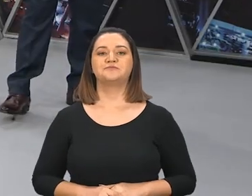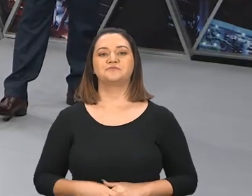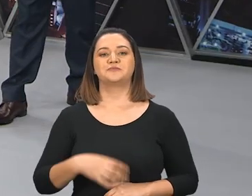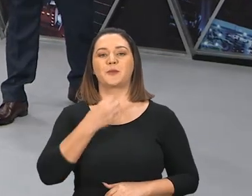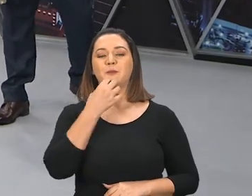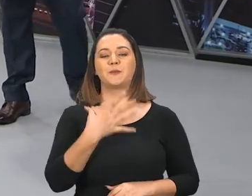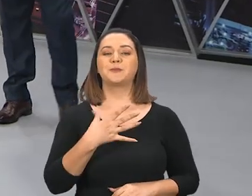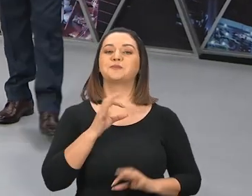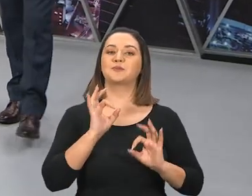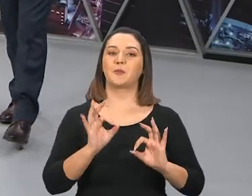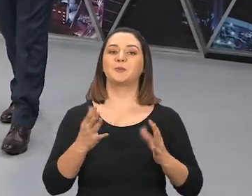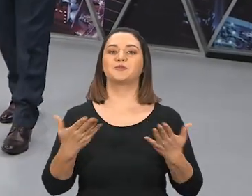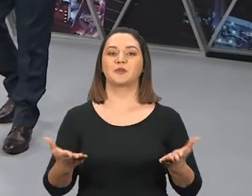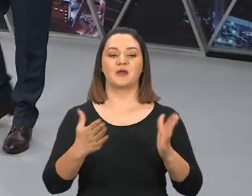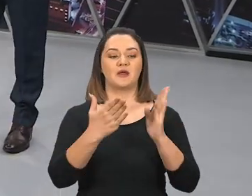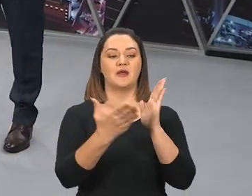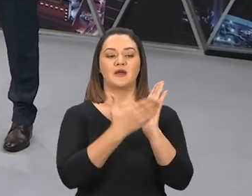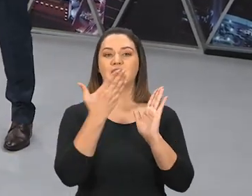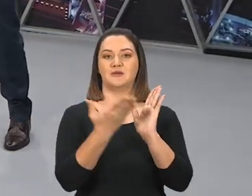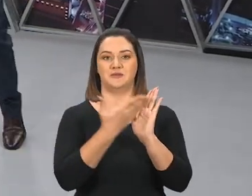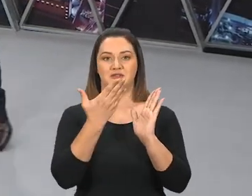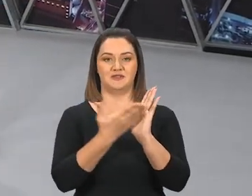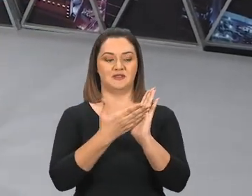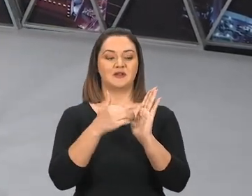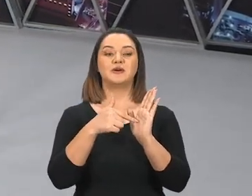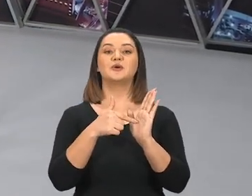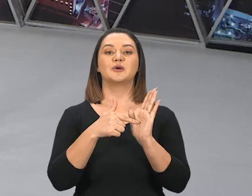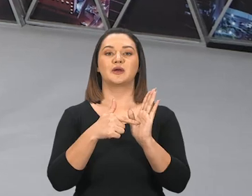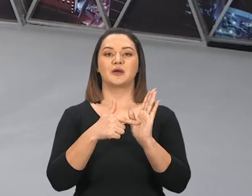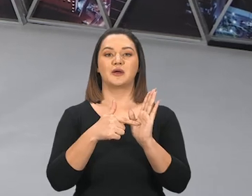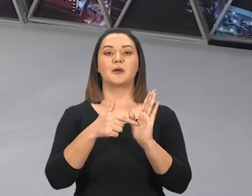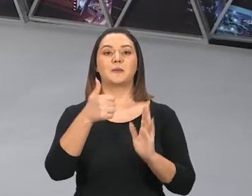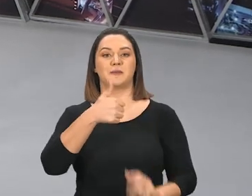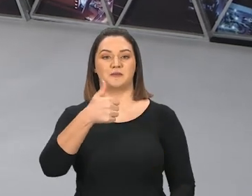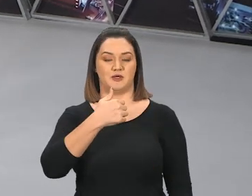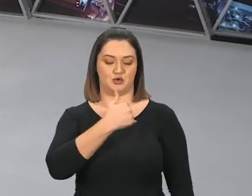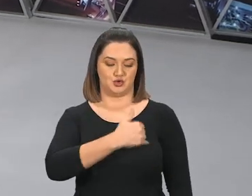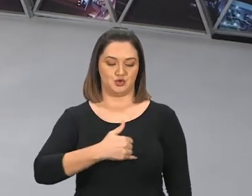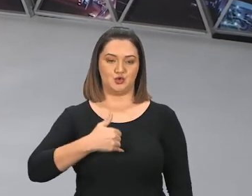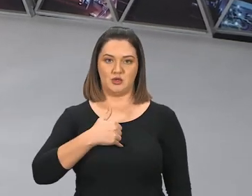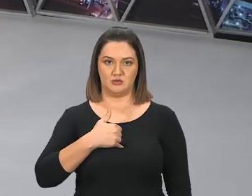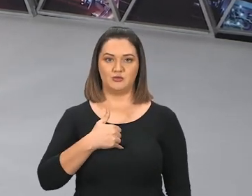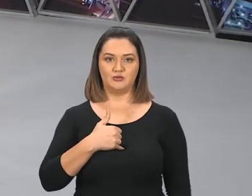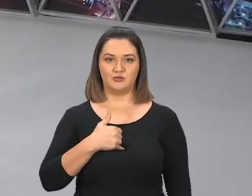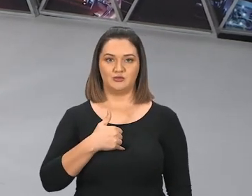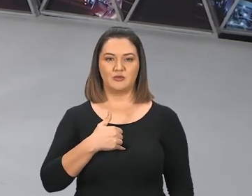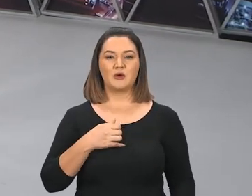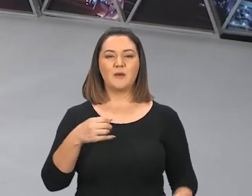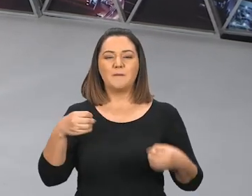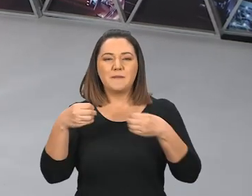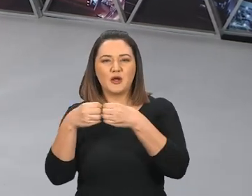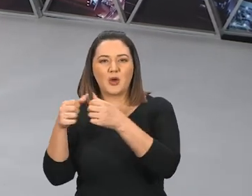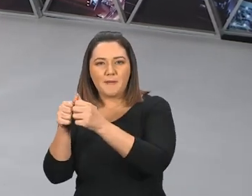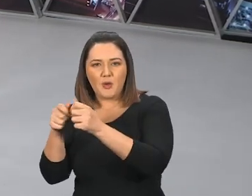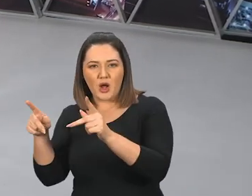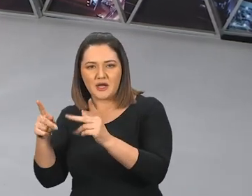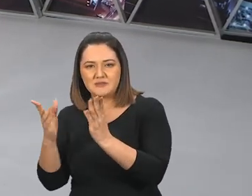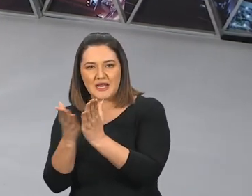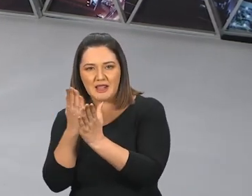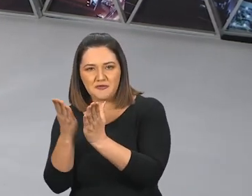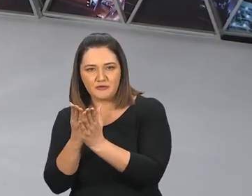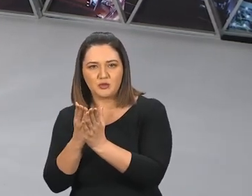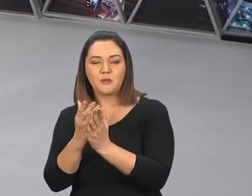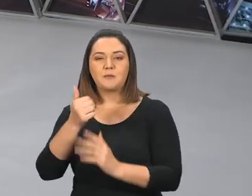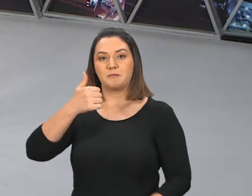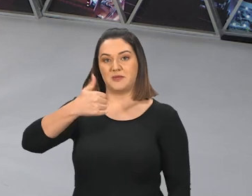Muito bem, eu quero convidar você a abrir a Bíblia Sagrada comigo na primeira carta de São João, lá no finalzinho, perto do Apocalipse.